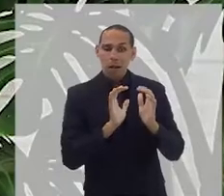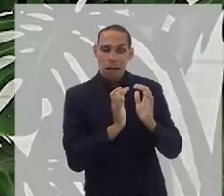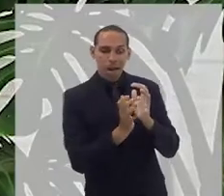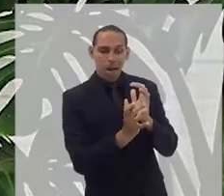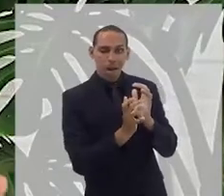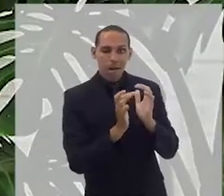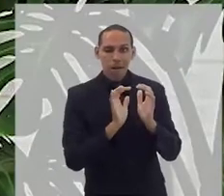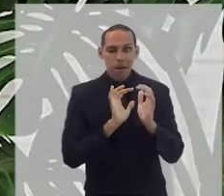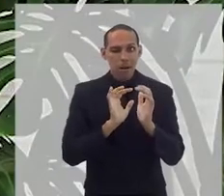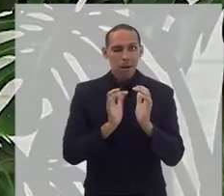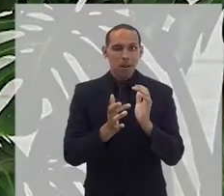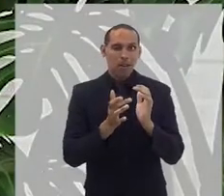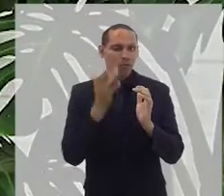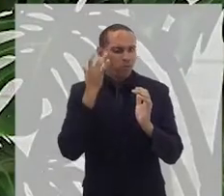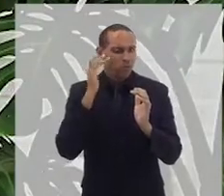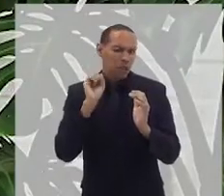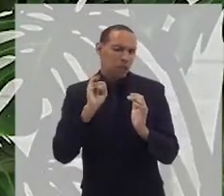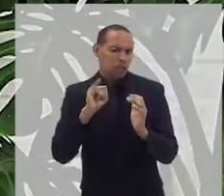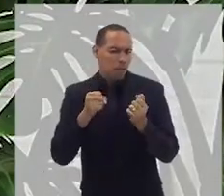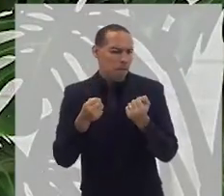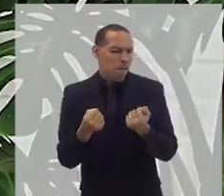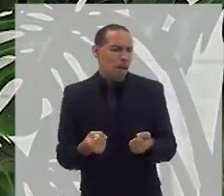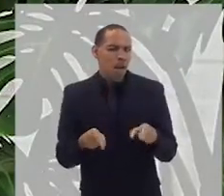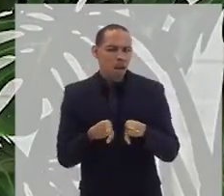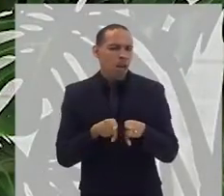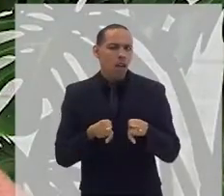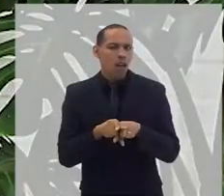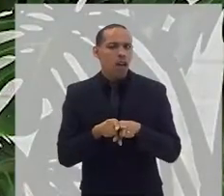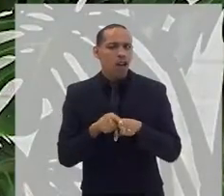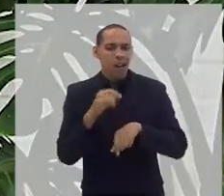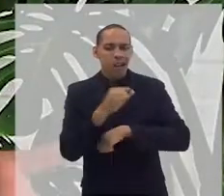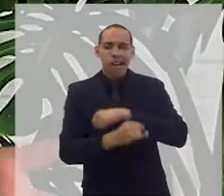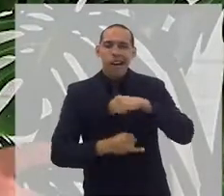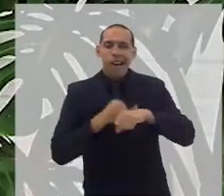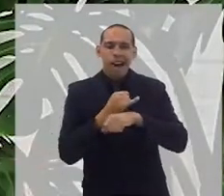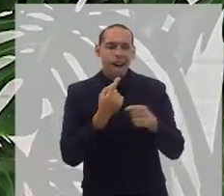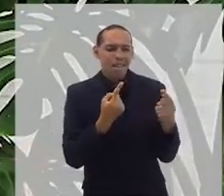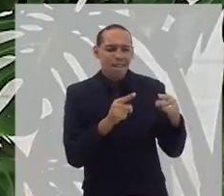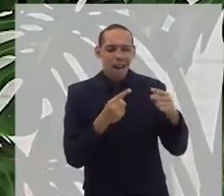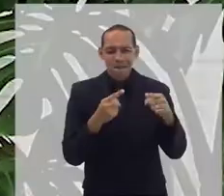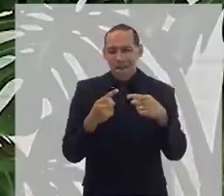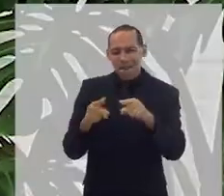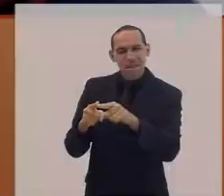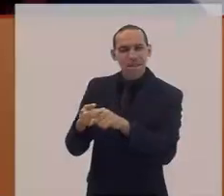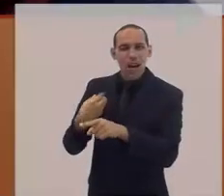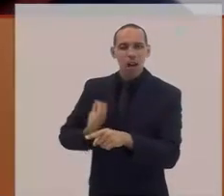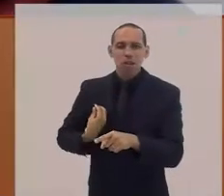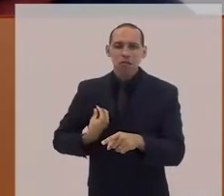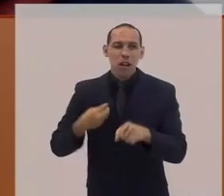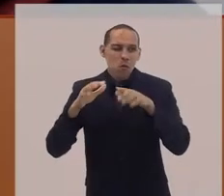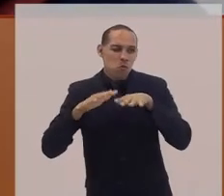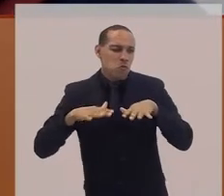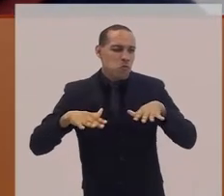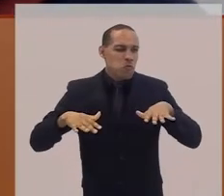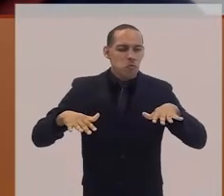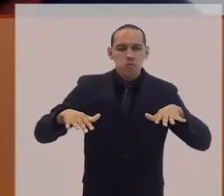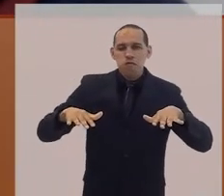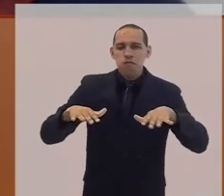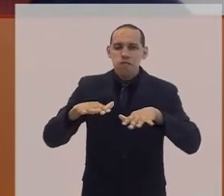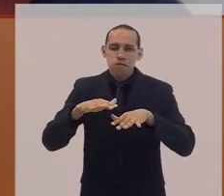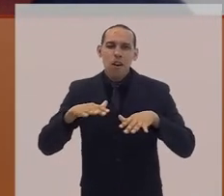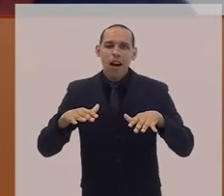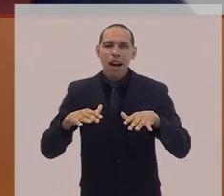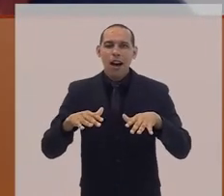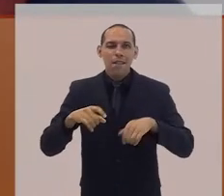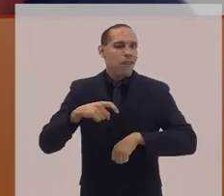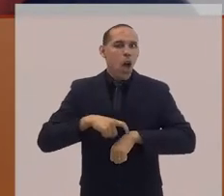grande, né? A internet na vida das pessoas, essa efemeridade toda, né? Um instantâneo, essa coisa de que você tem que se